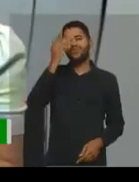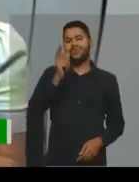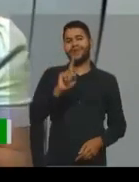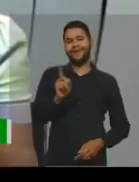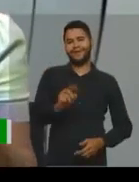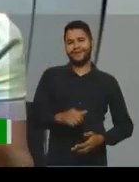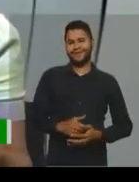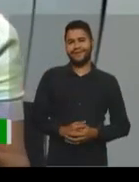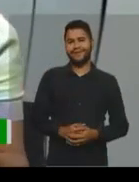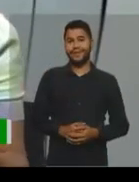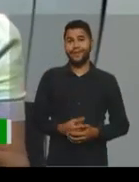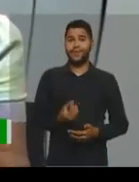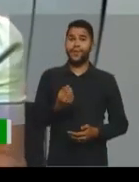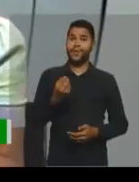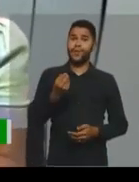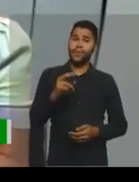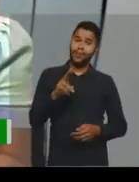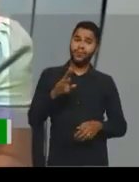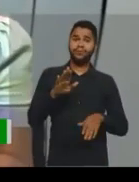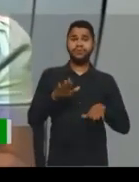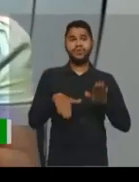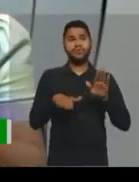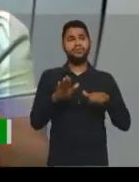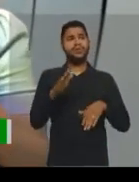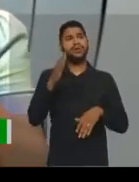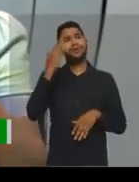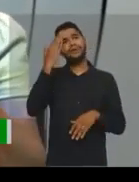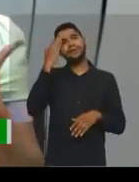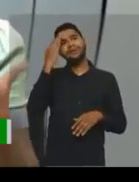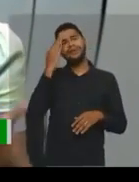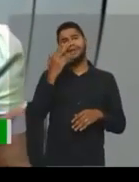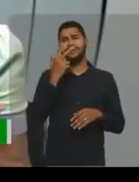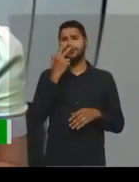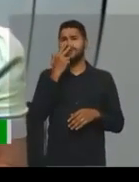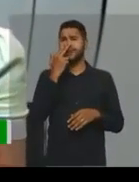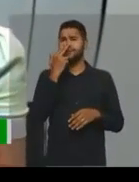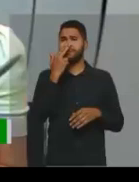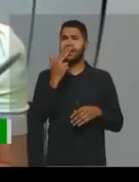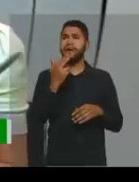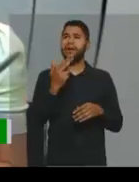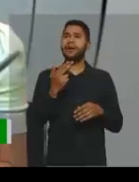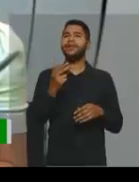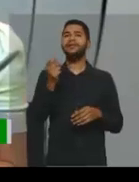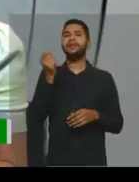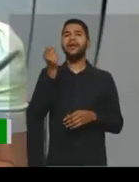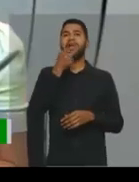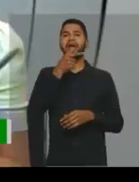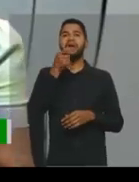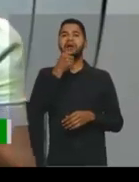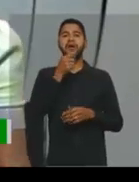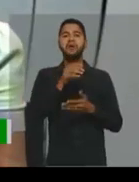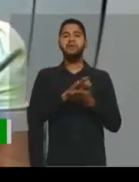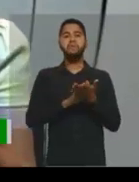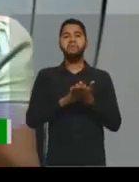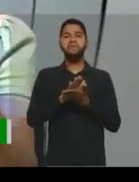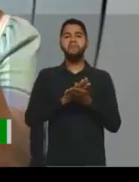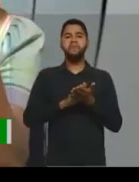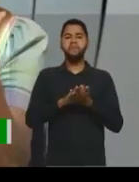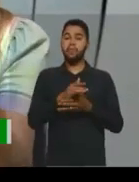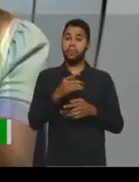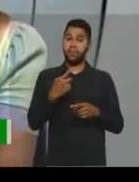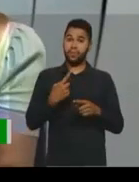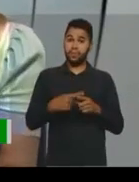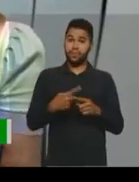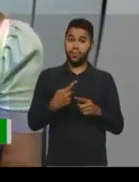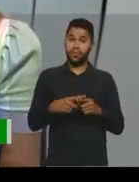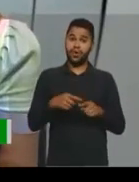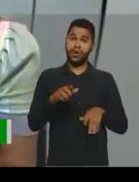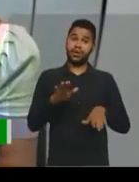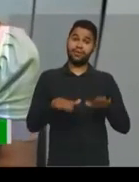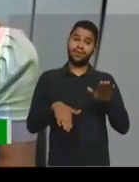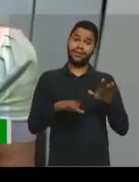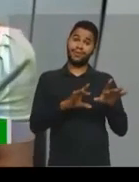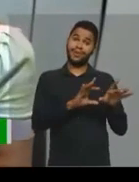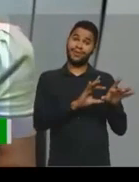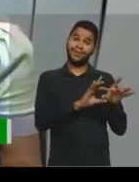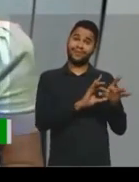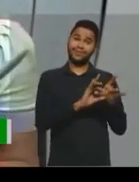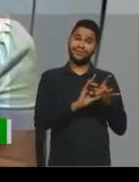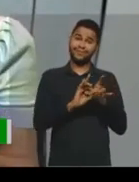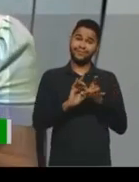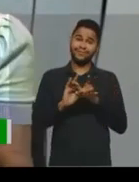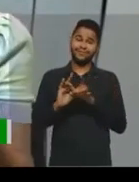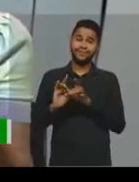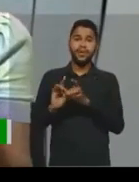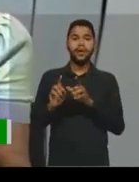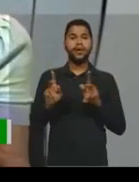entender. Ou, às vezes, vai entender, mas não causa humor. Por quê? Porque depende do contexto.